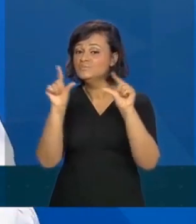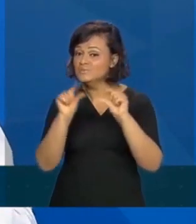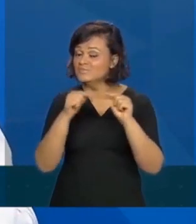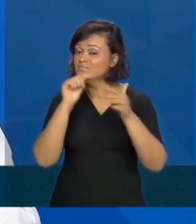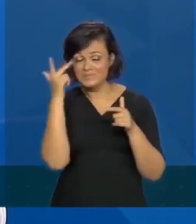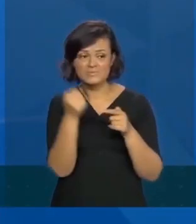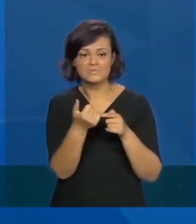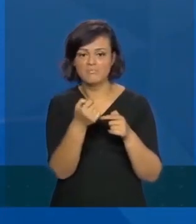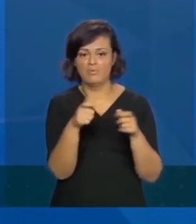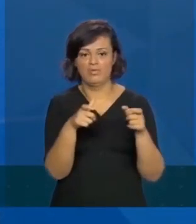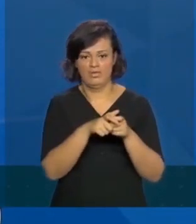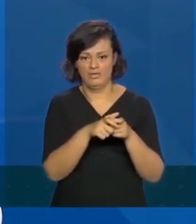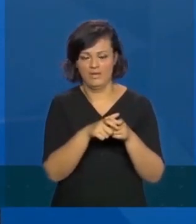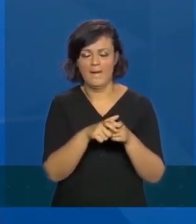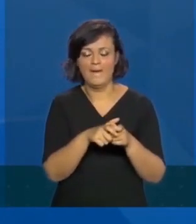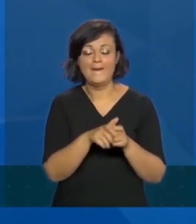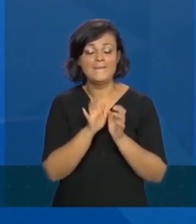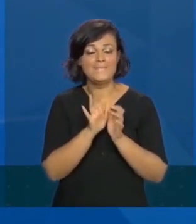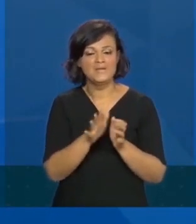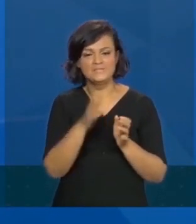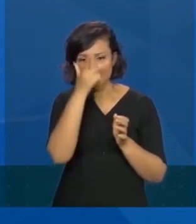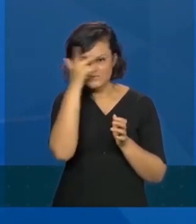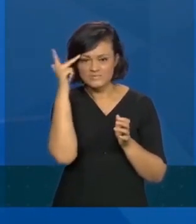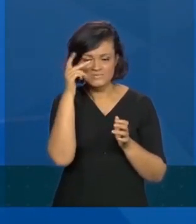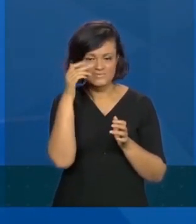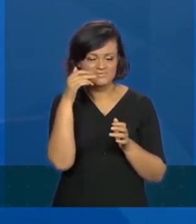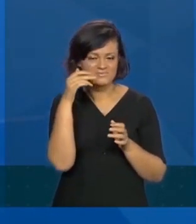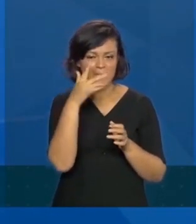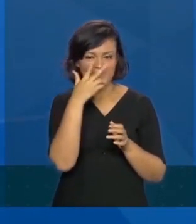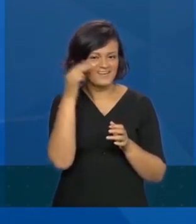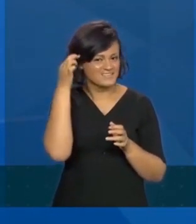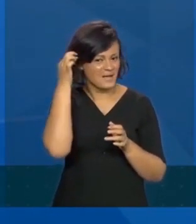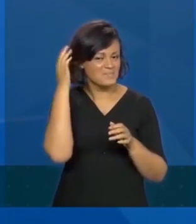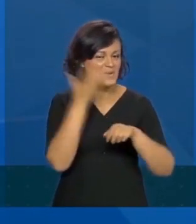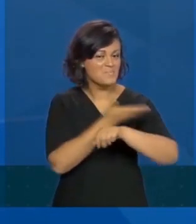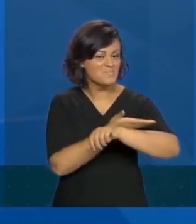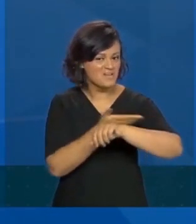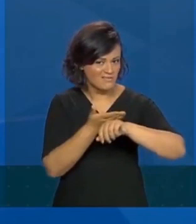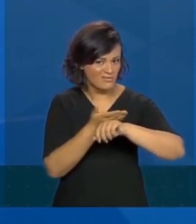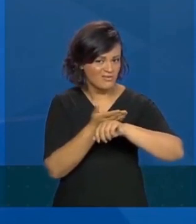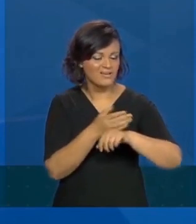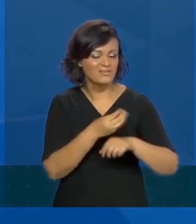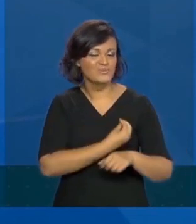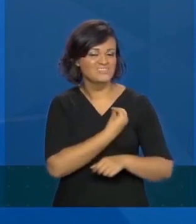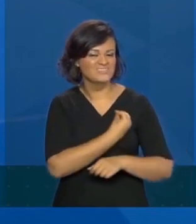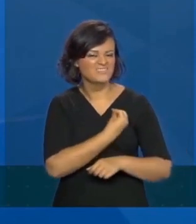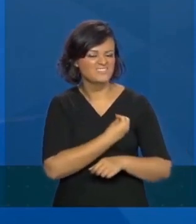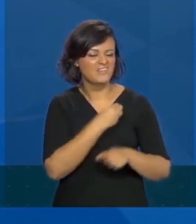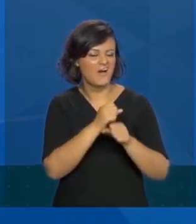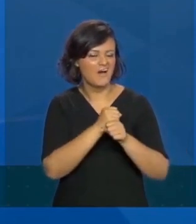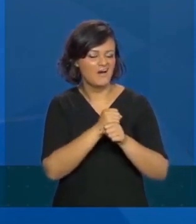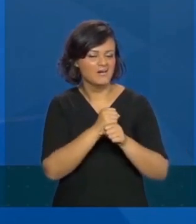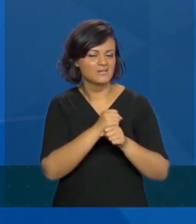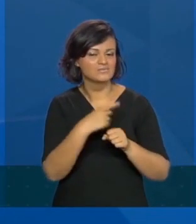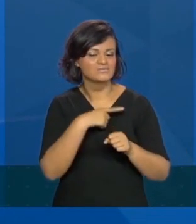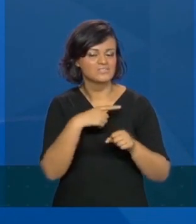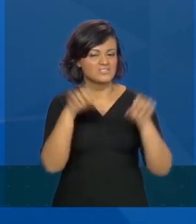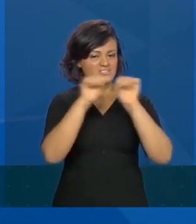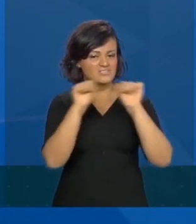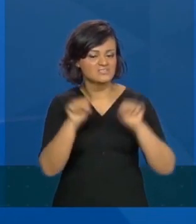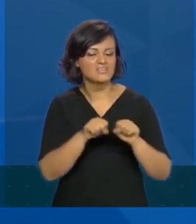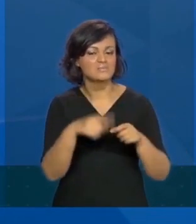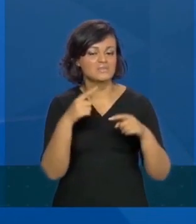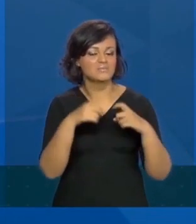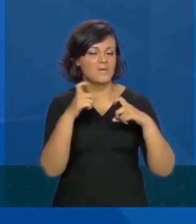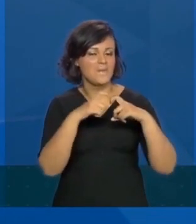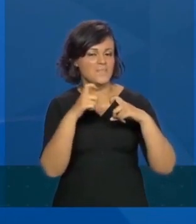da atividade. Mas, normalmente, os cabeças brancas, aqueles que têm mais tempo e vivência, não só de sistema, mas de